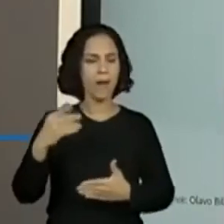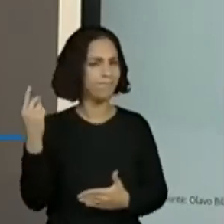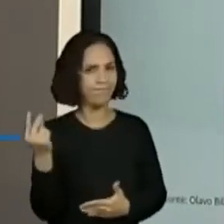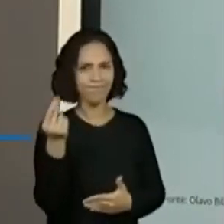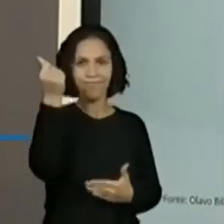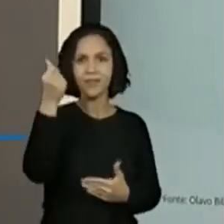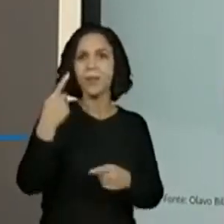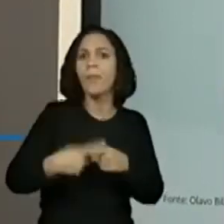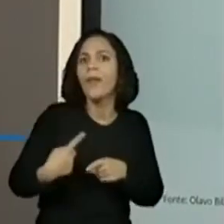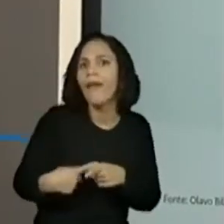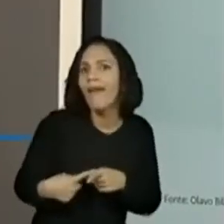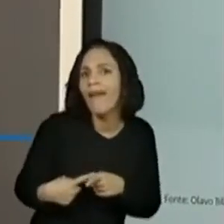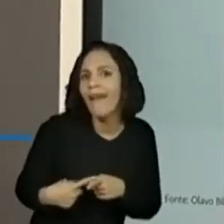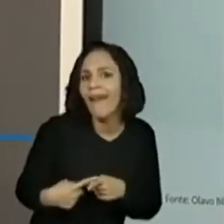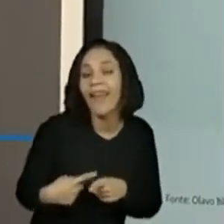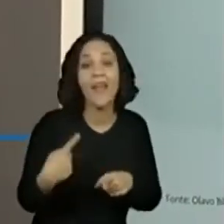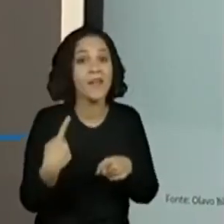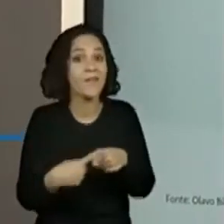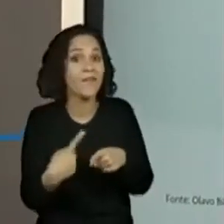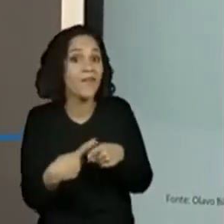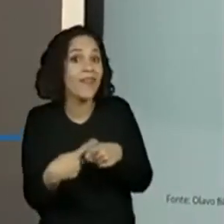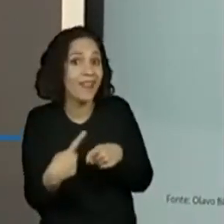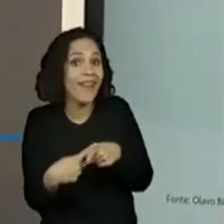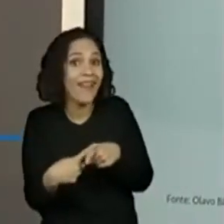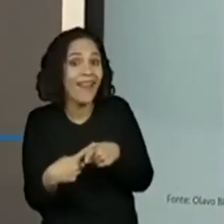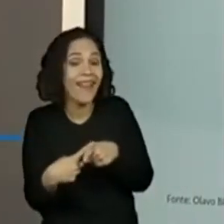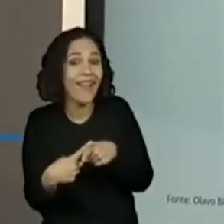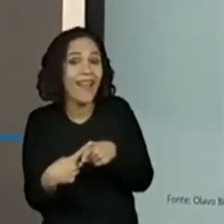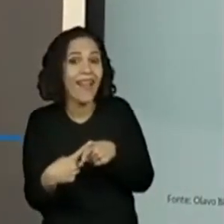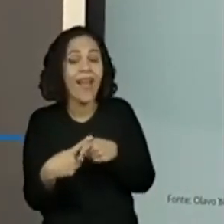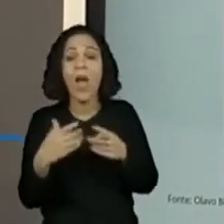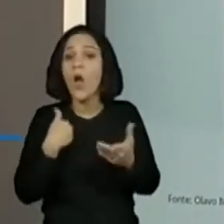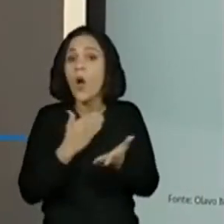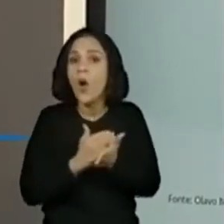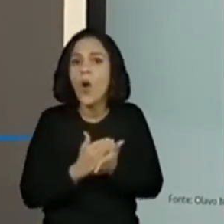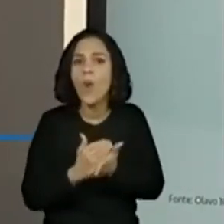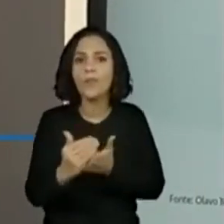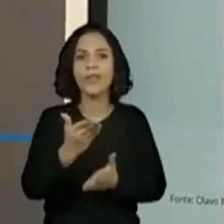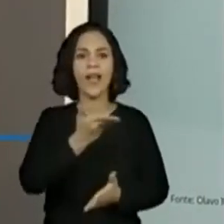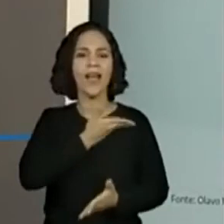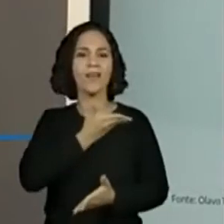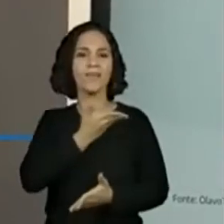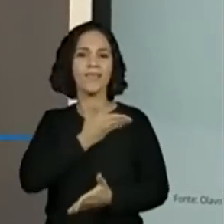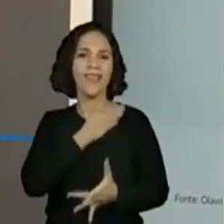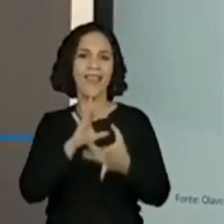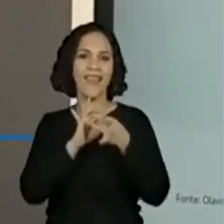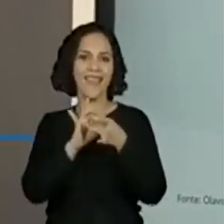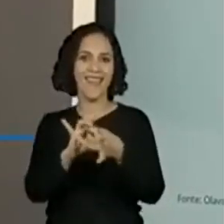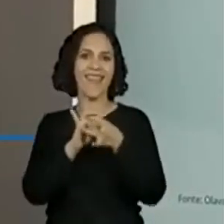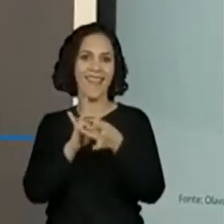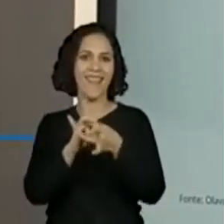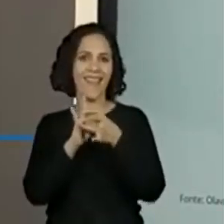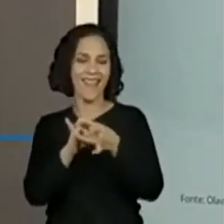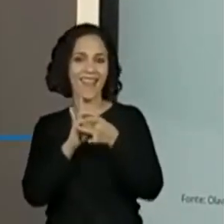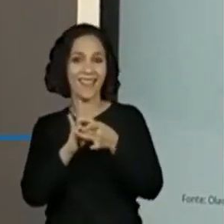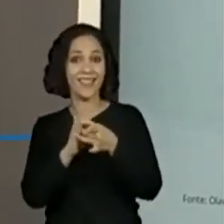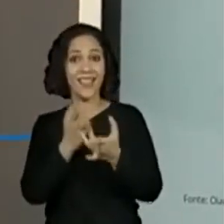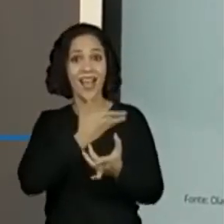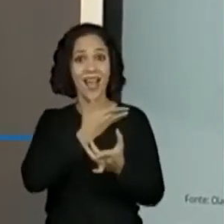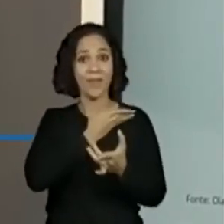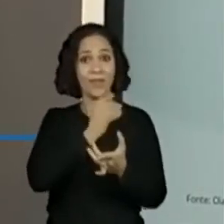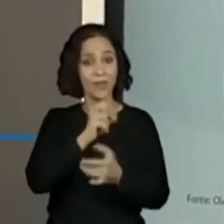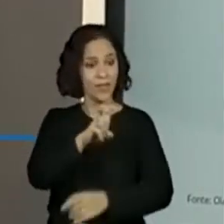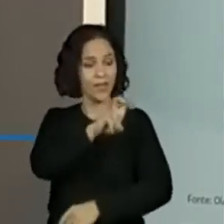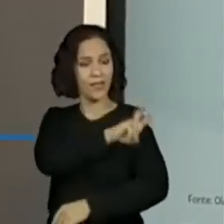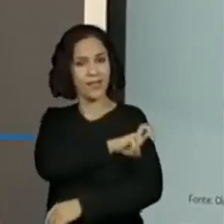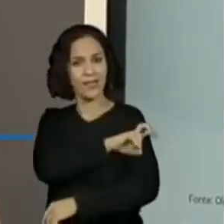quê? Porque nós tivemos de uma vez a nossa amizade. A amizade e ficar no quinto ano de